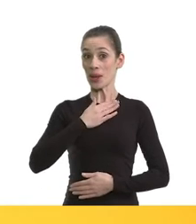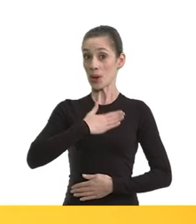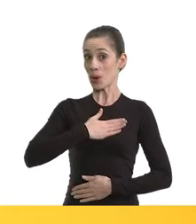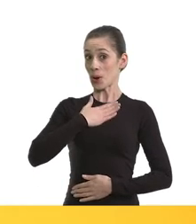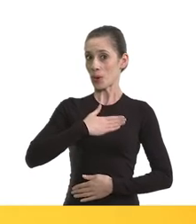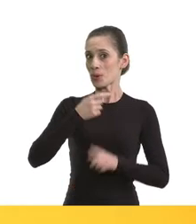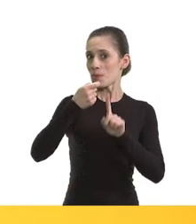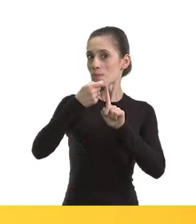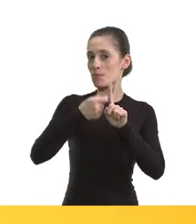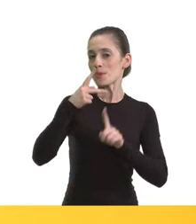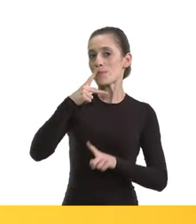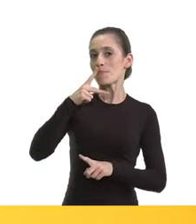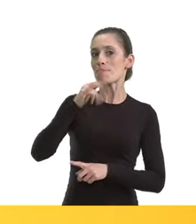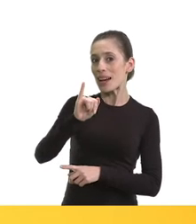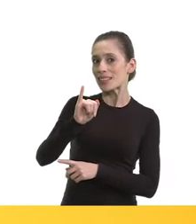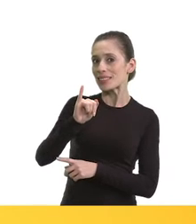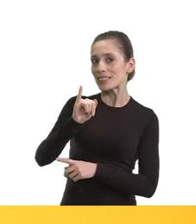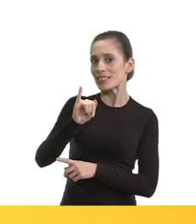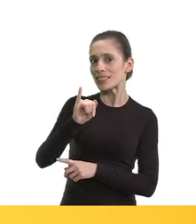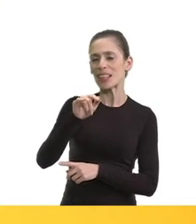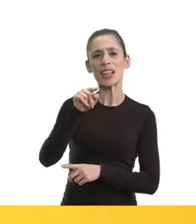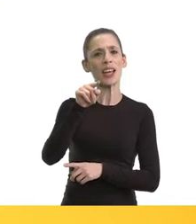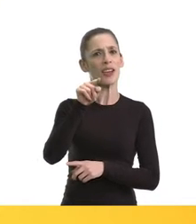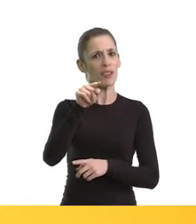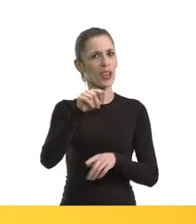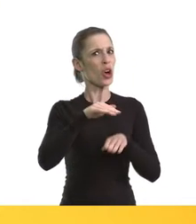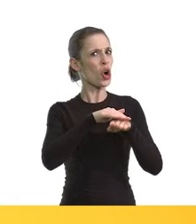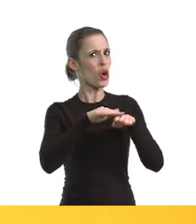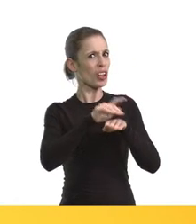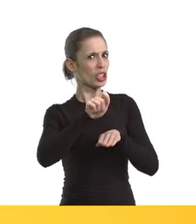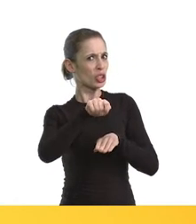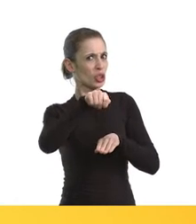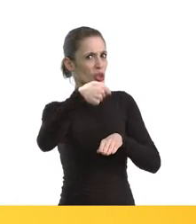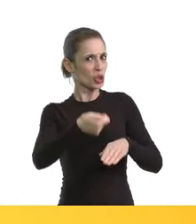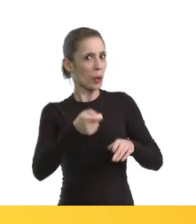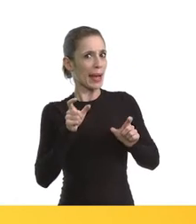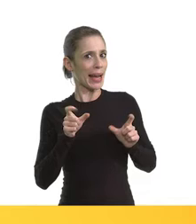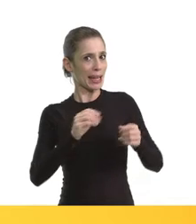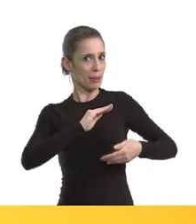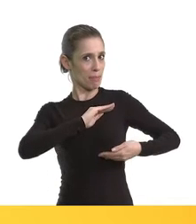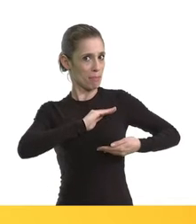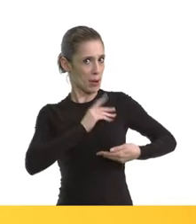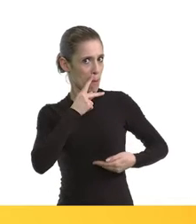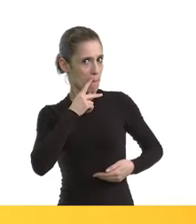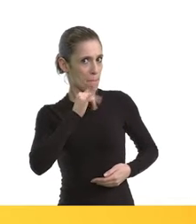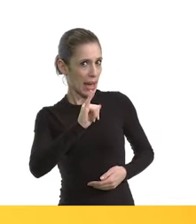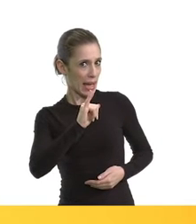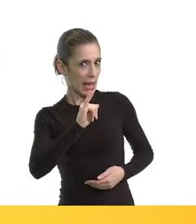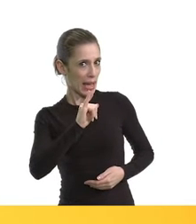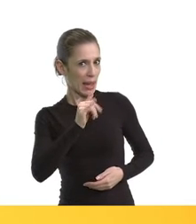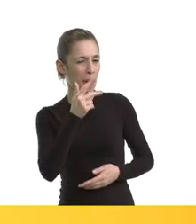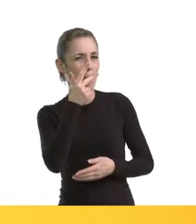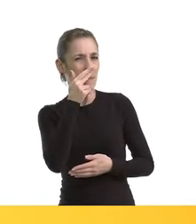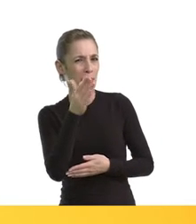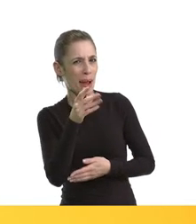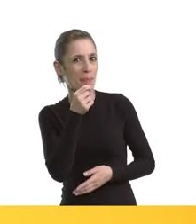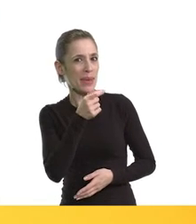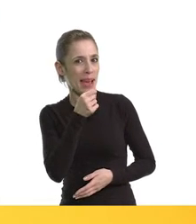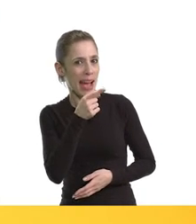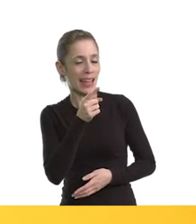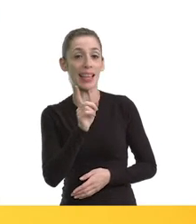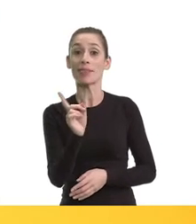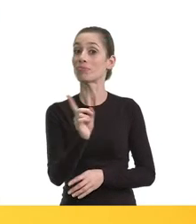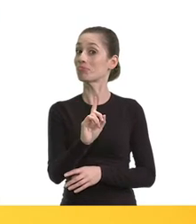Agosto é o mês dos pais e você vai falar de câncer de mama para o seu pai? Parece pegadinha, mas não é.